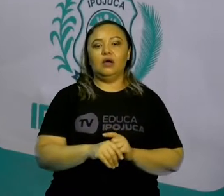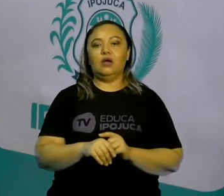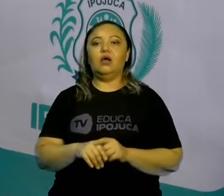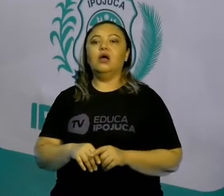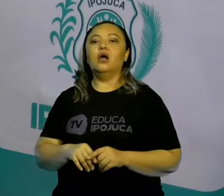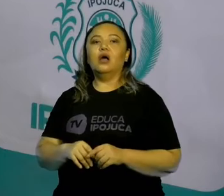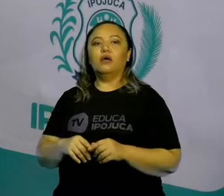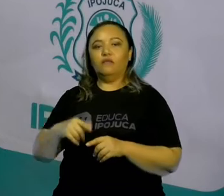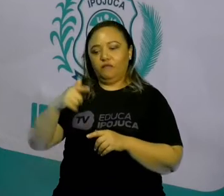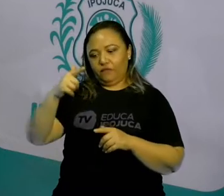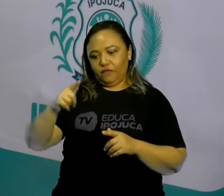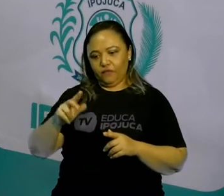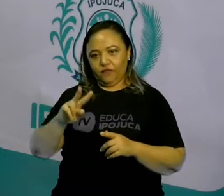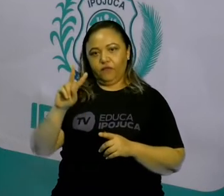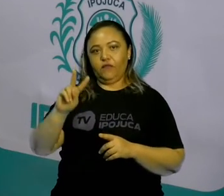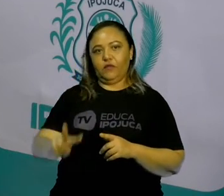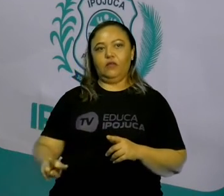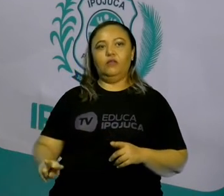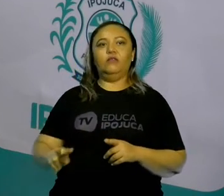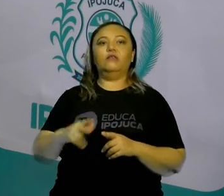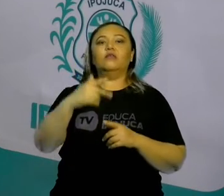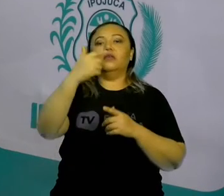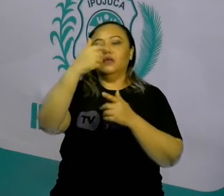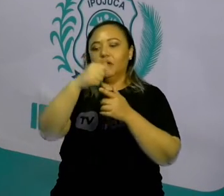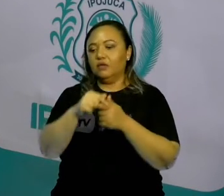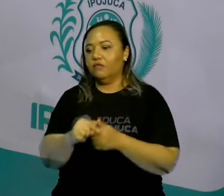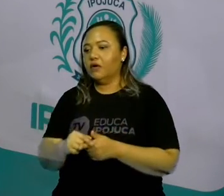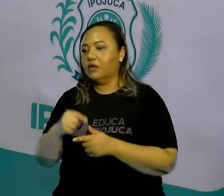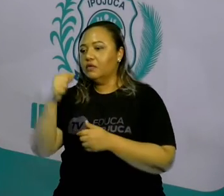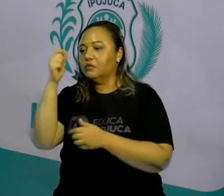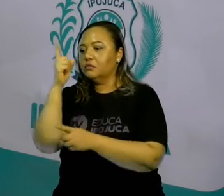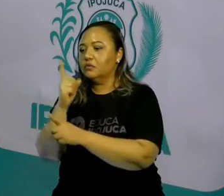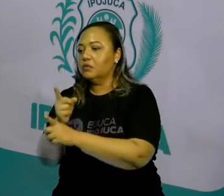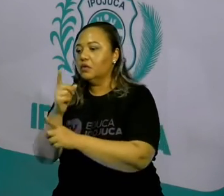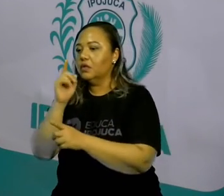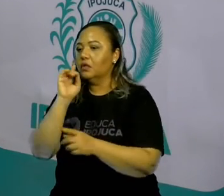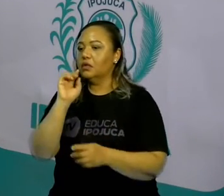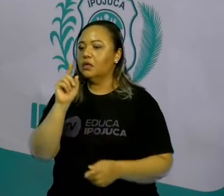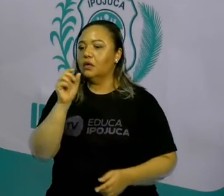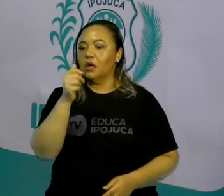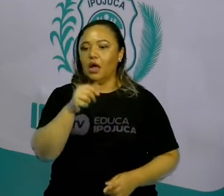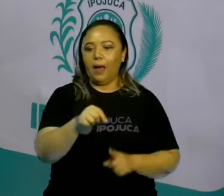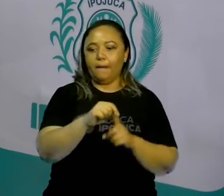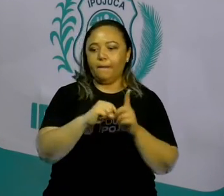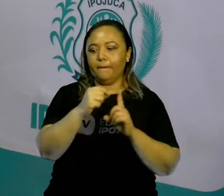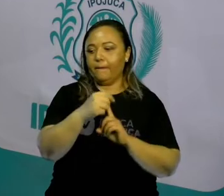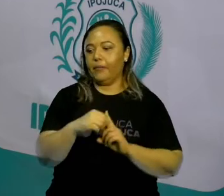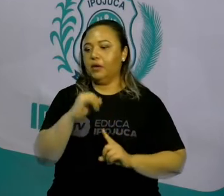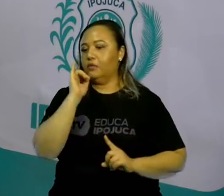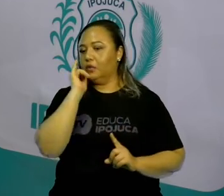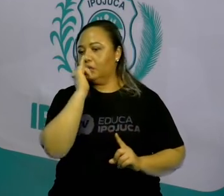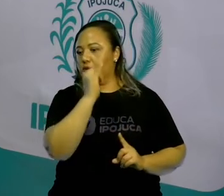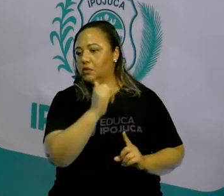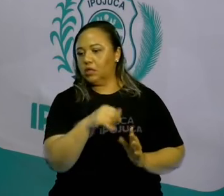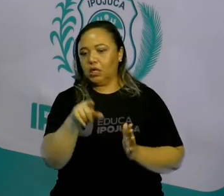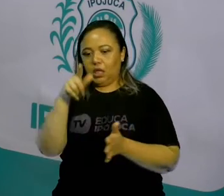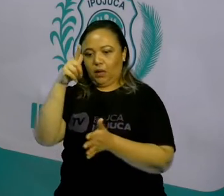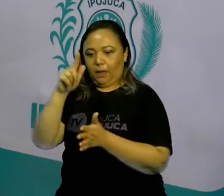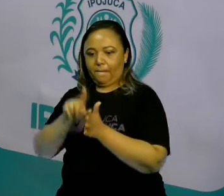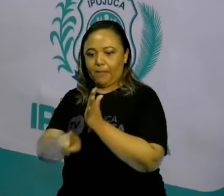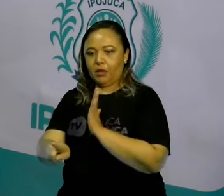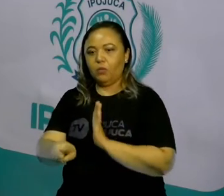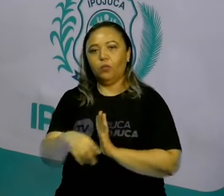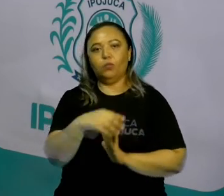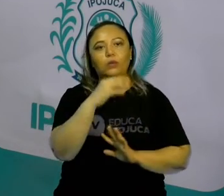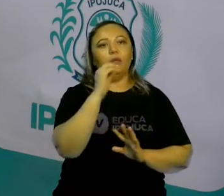eu quero saber onde é que está a banana. E eu tenho que dizer a estimativa disso. Qual a chance que a gente tem de descobrir onde está aquela banana.